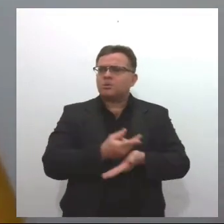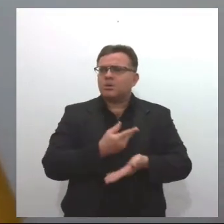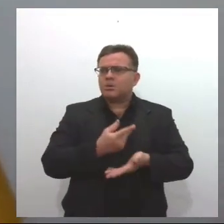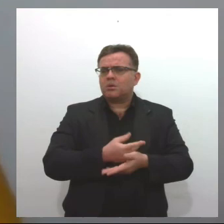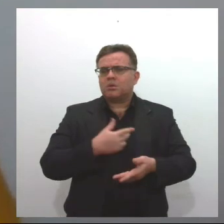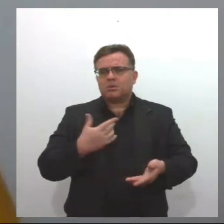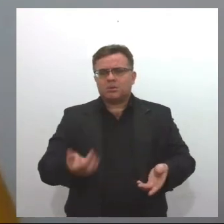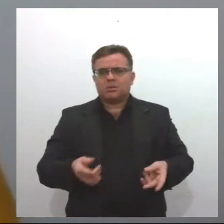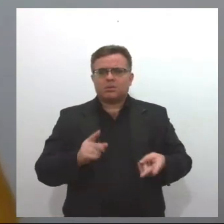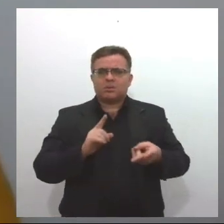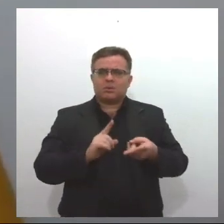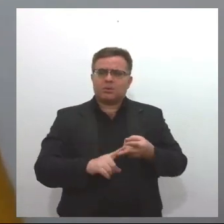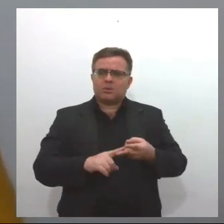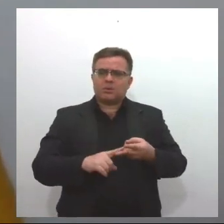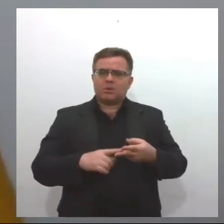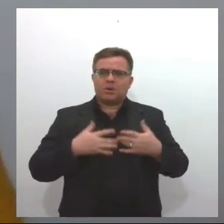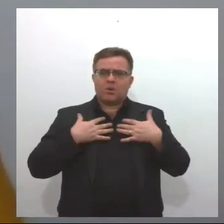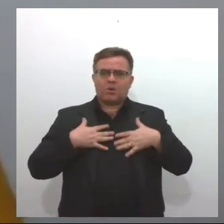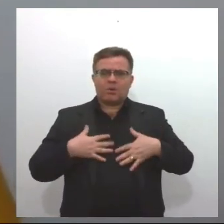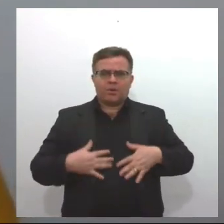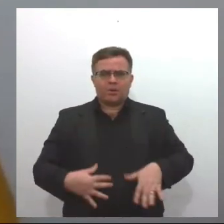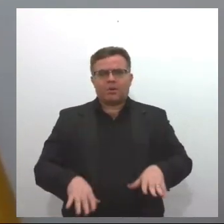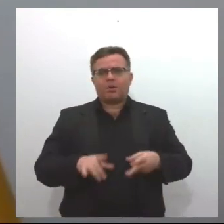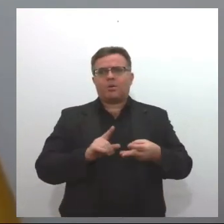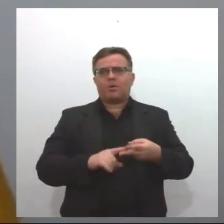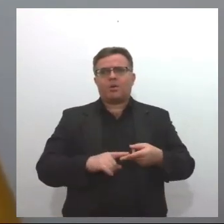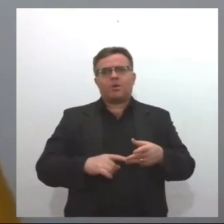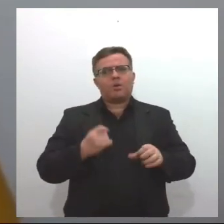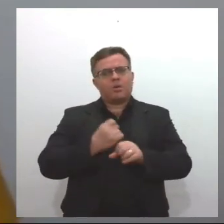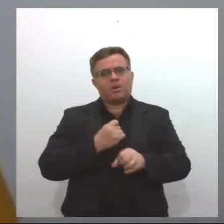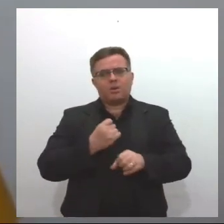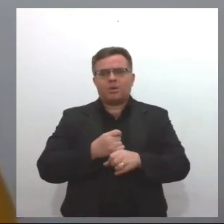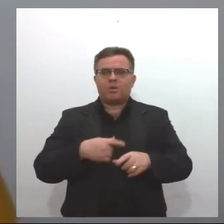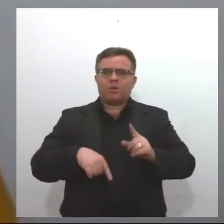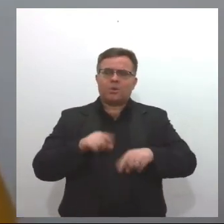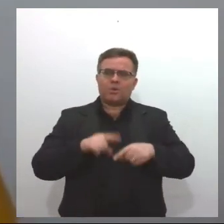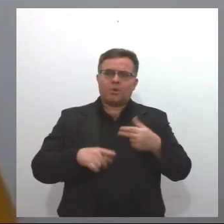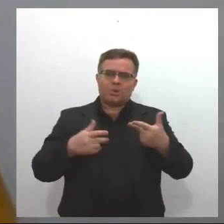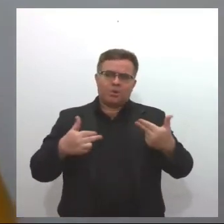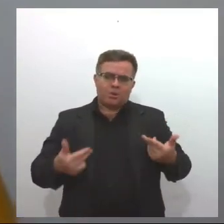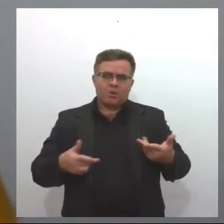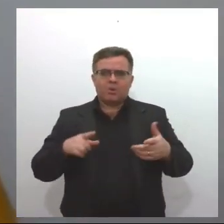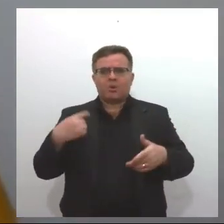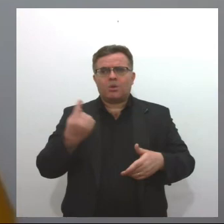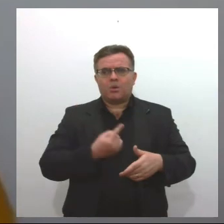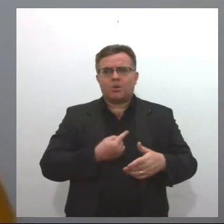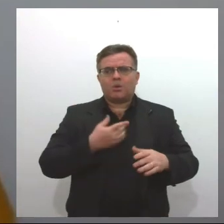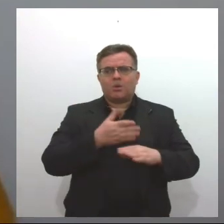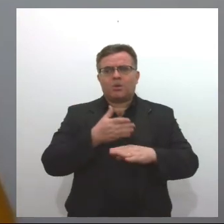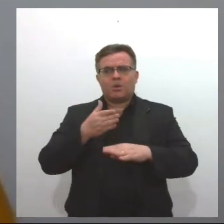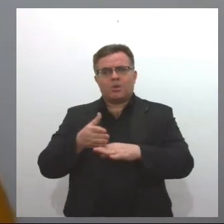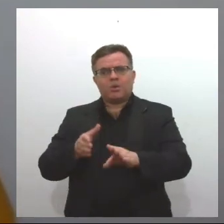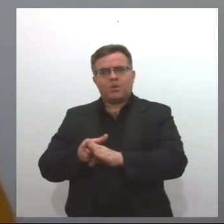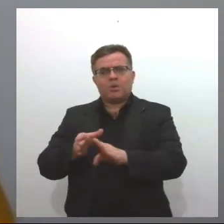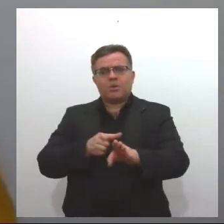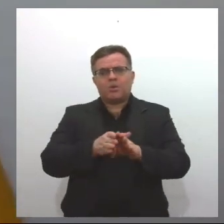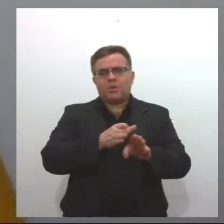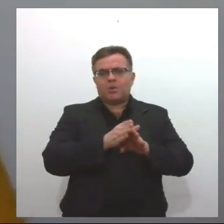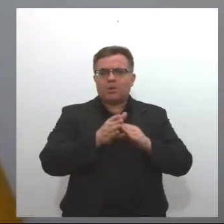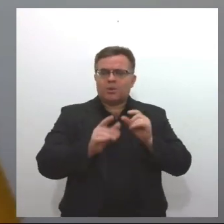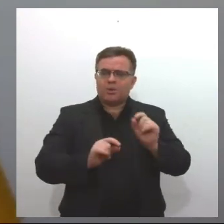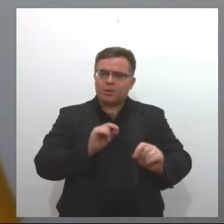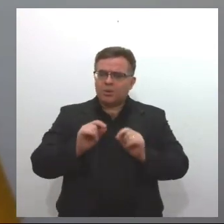lojas de roupa, lojas de material de construção. Então, hoje nós atuamos com o caráter de orientação e